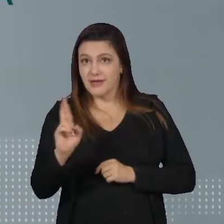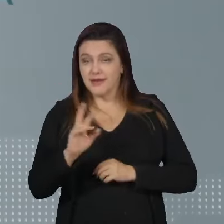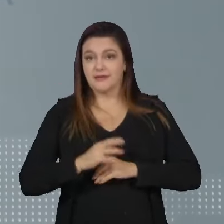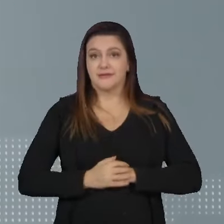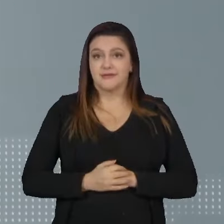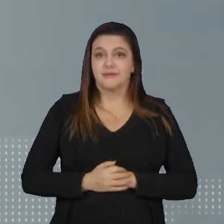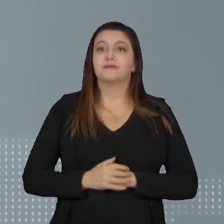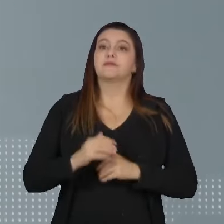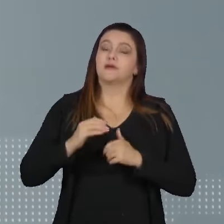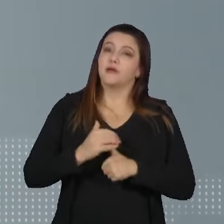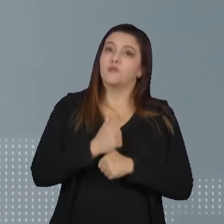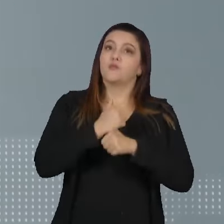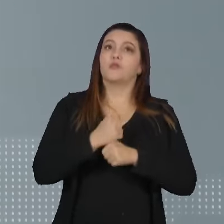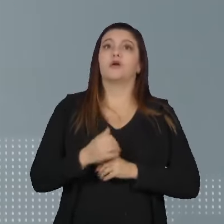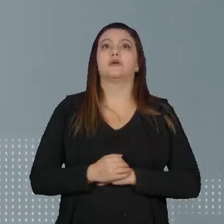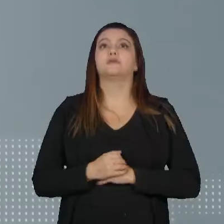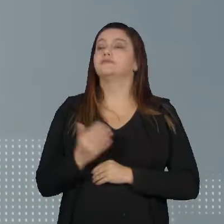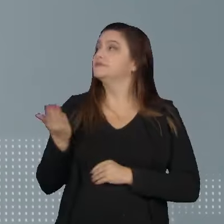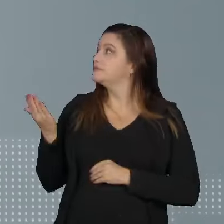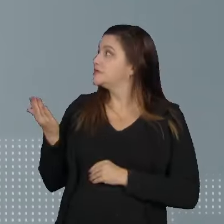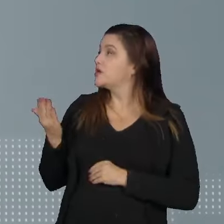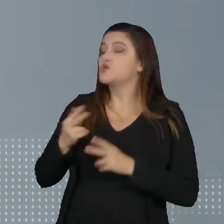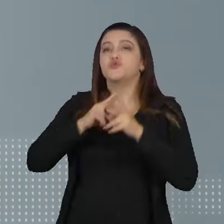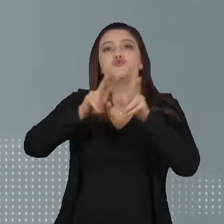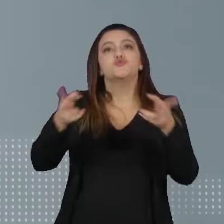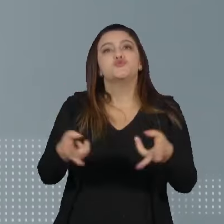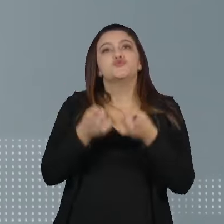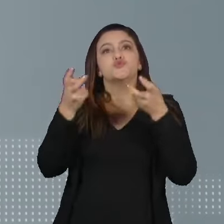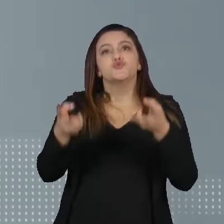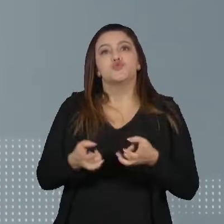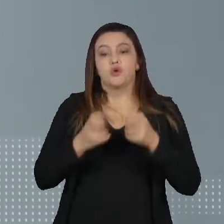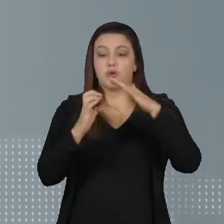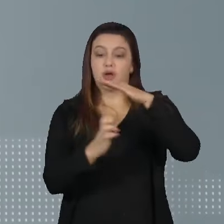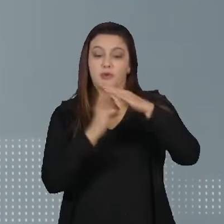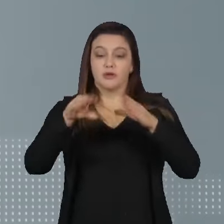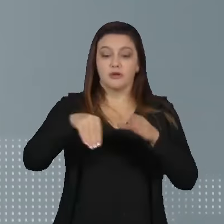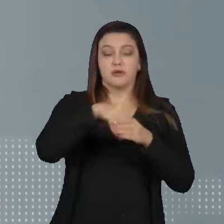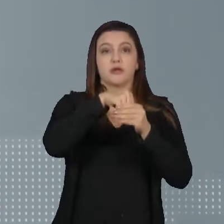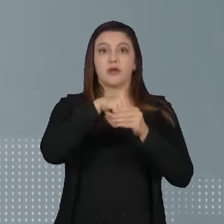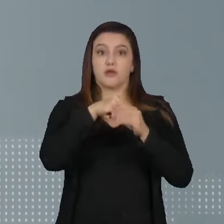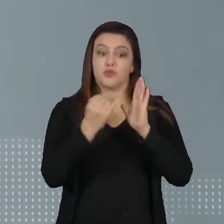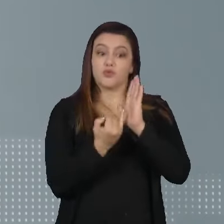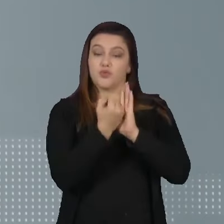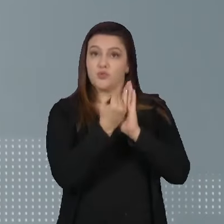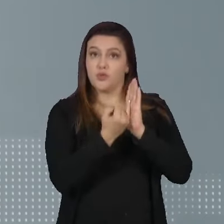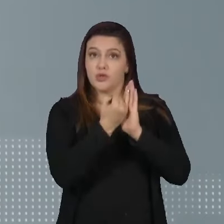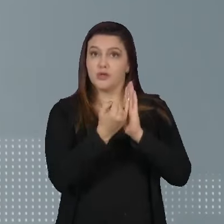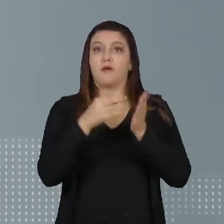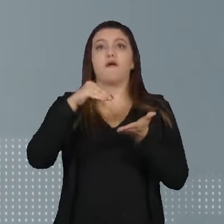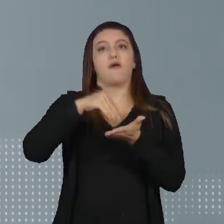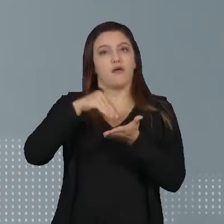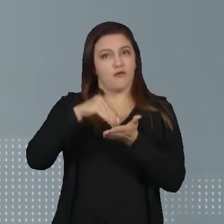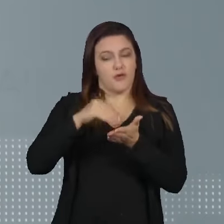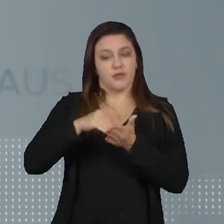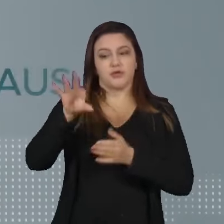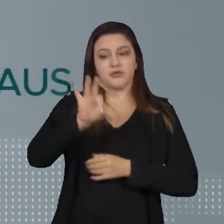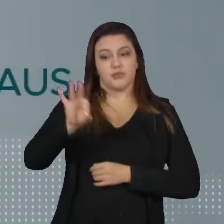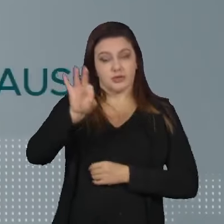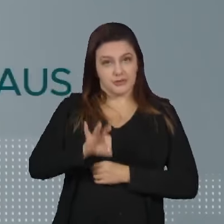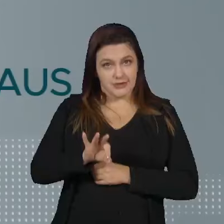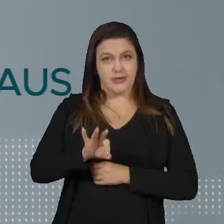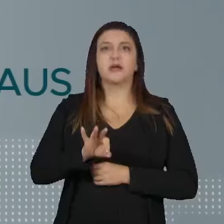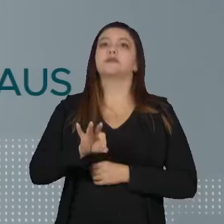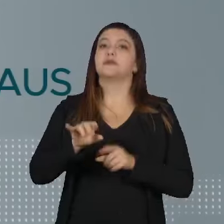tributários, de acordo com a Unafisco, são os lucros de empresas que não são incluídos no imposto de renda, a falta de taxação sobre as grandes